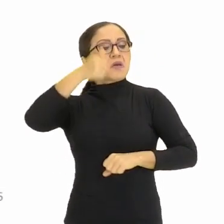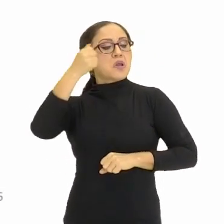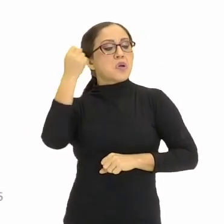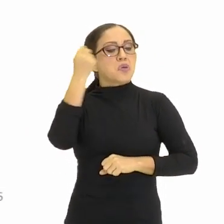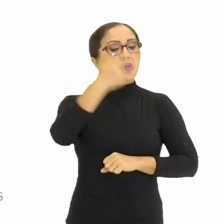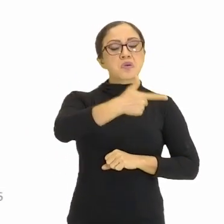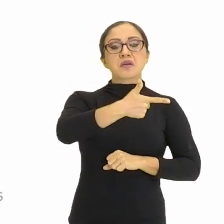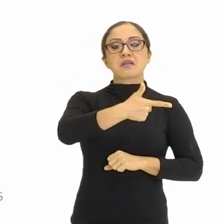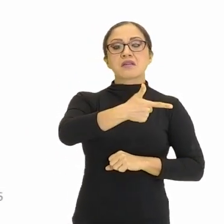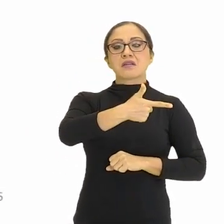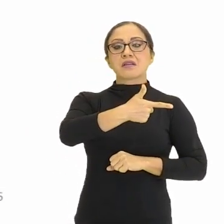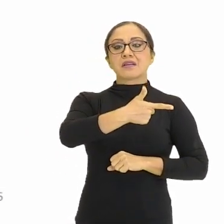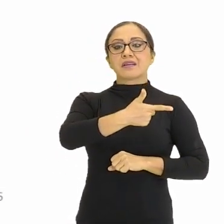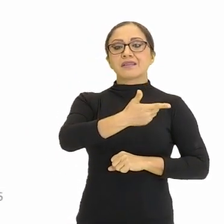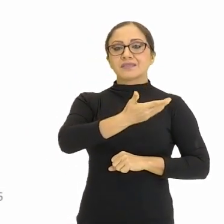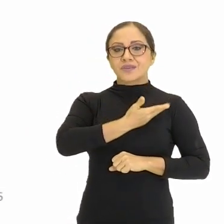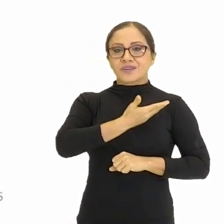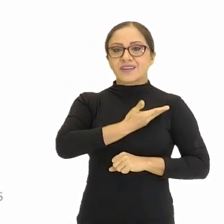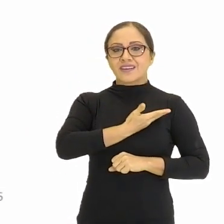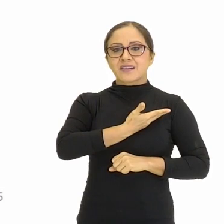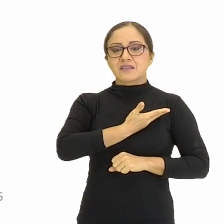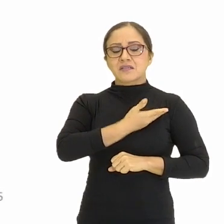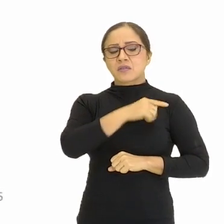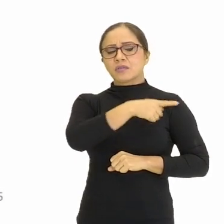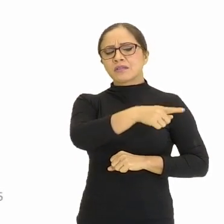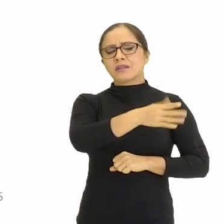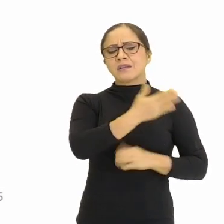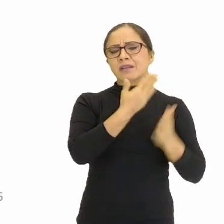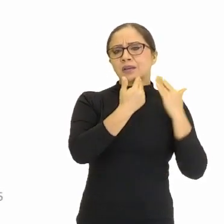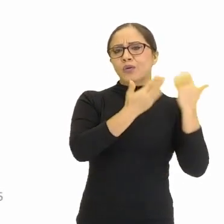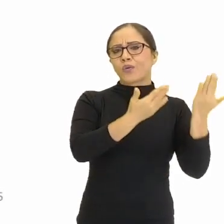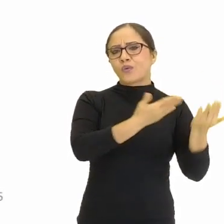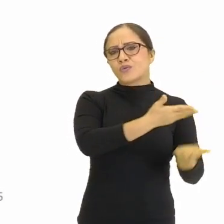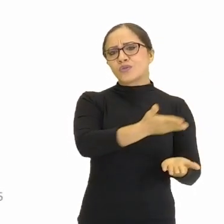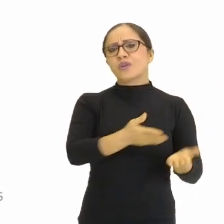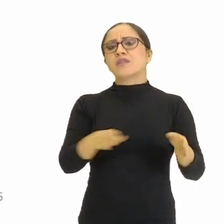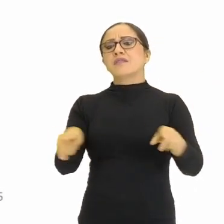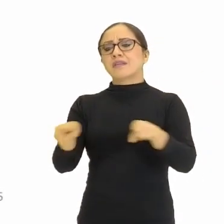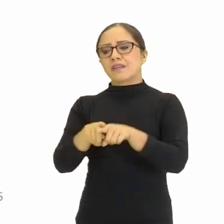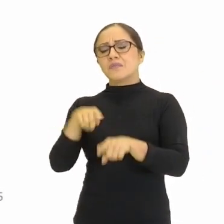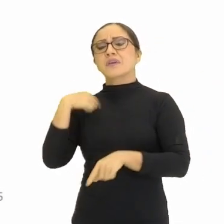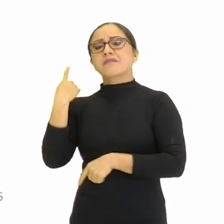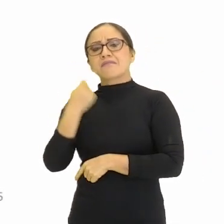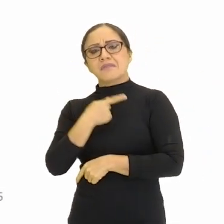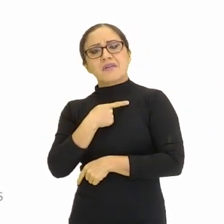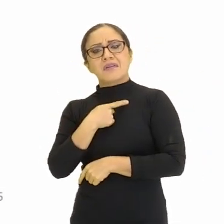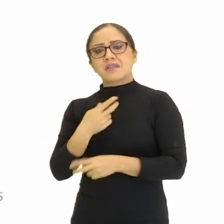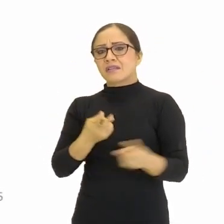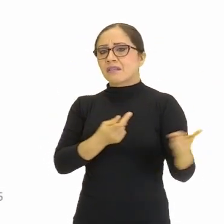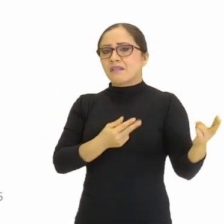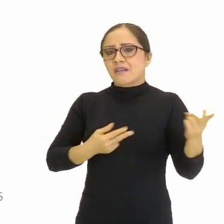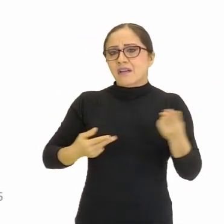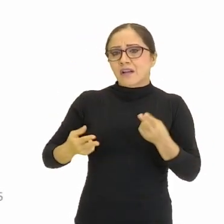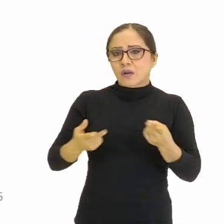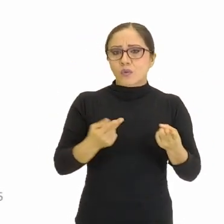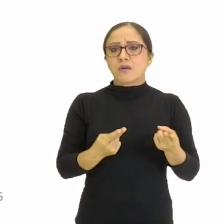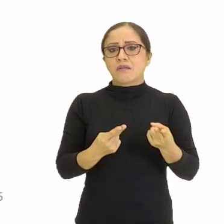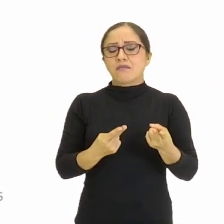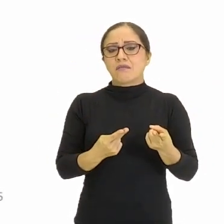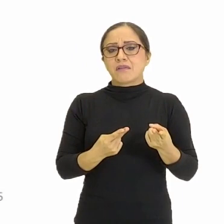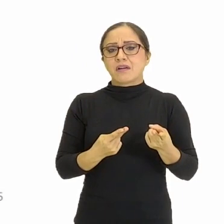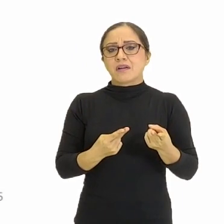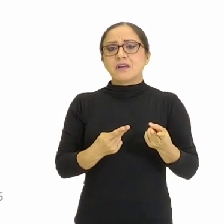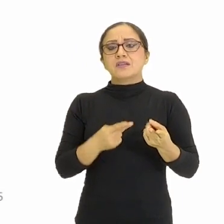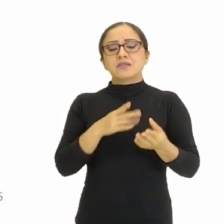acontece conosco, né? Imagina com a criança, com o adolescente também. É uma maneira da gente entrar com essa questão